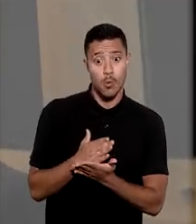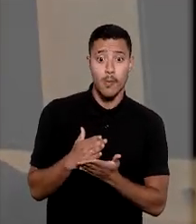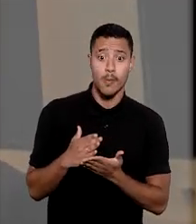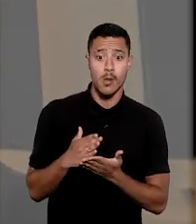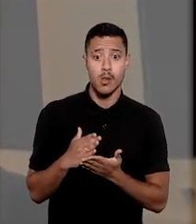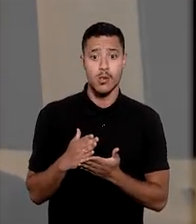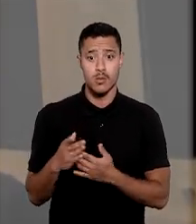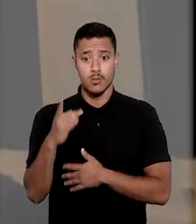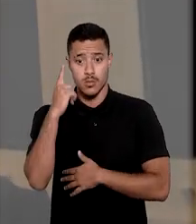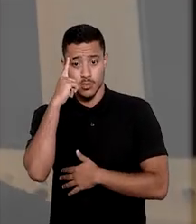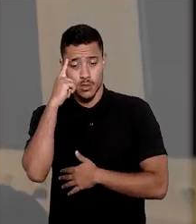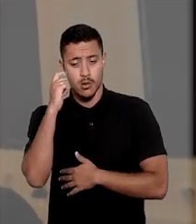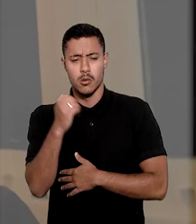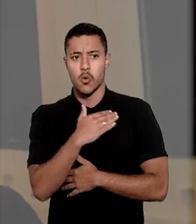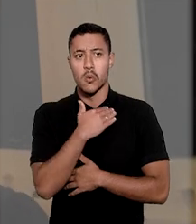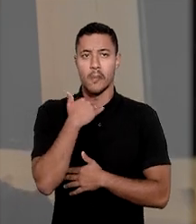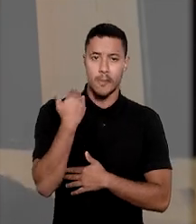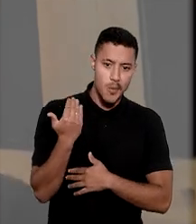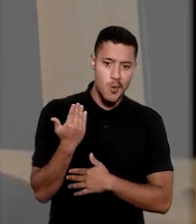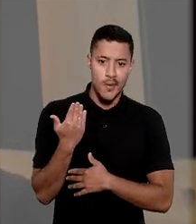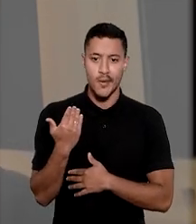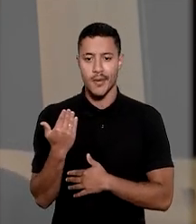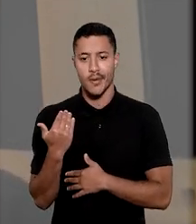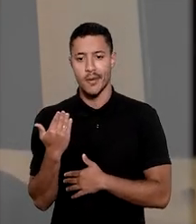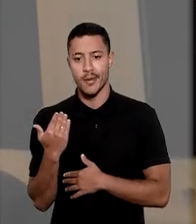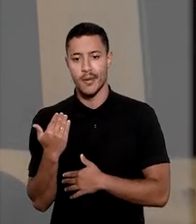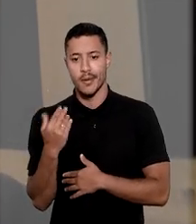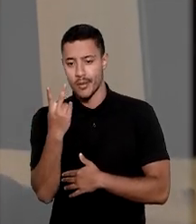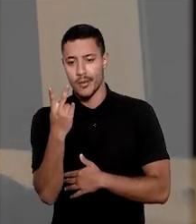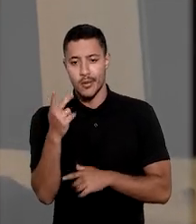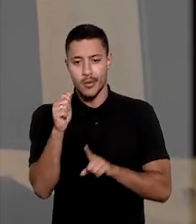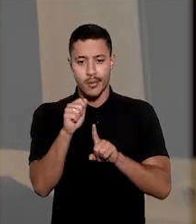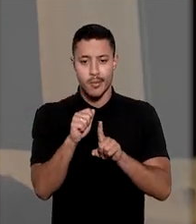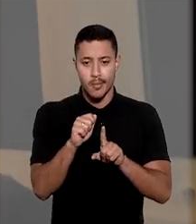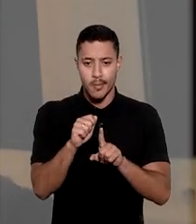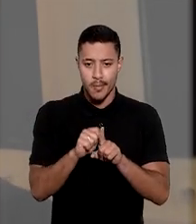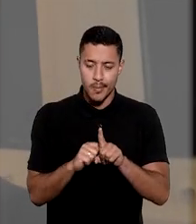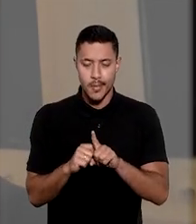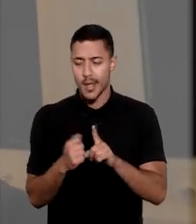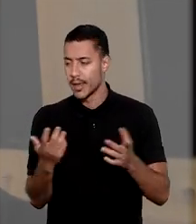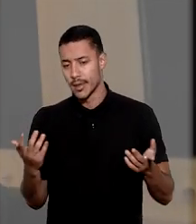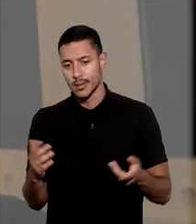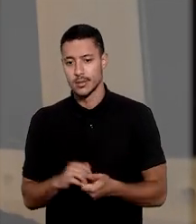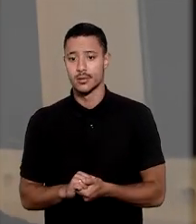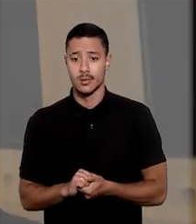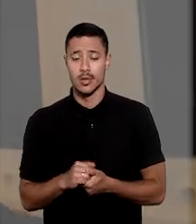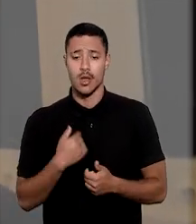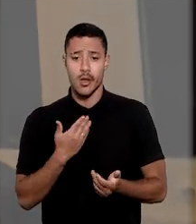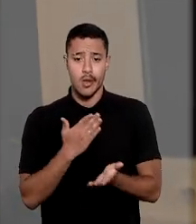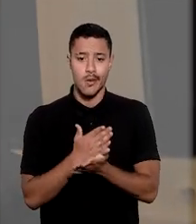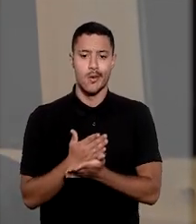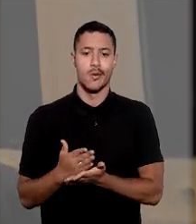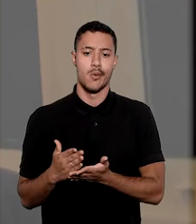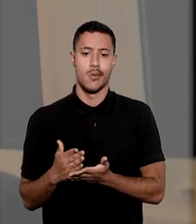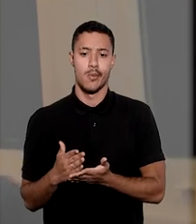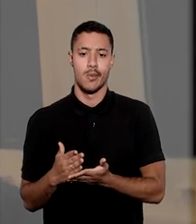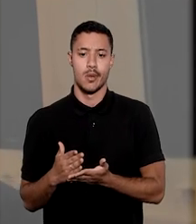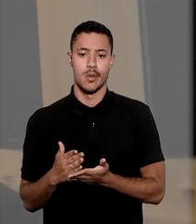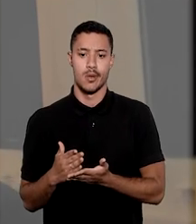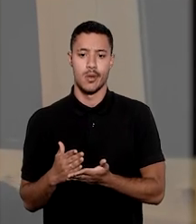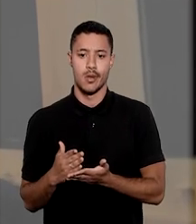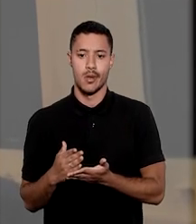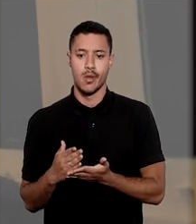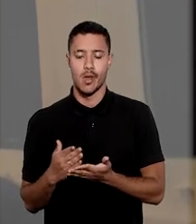eu pensava que eu ia morrer, que eu ia durar mais dois meses no máximo. E aí eu comecei a